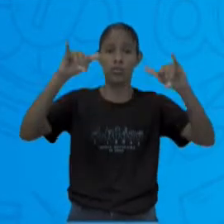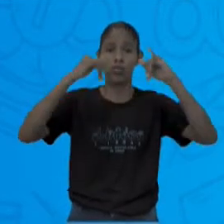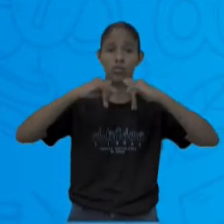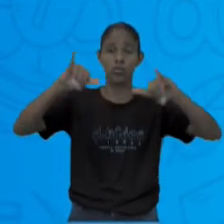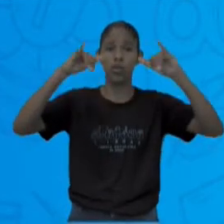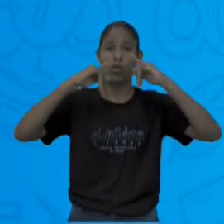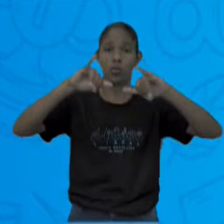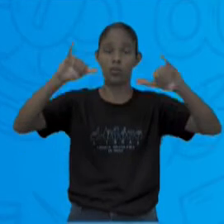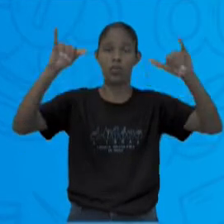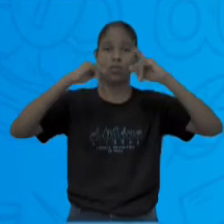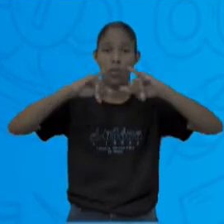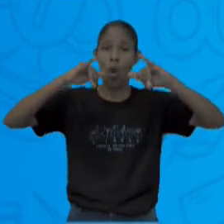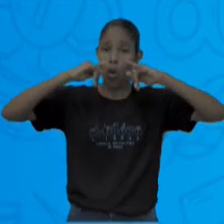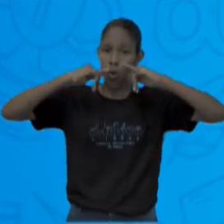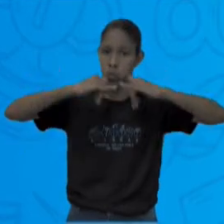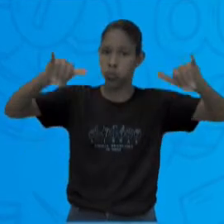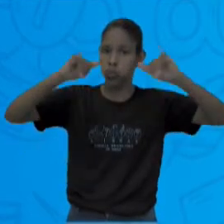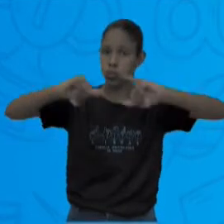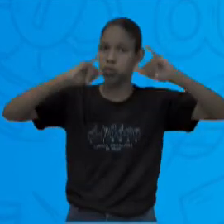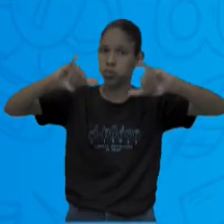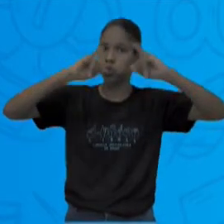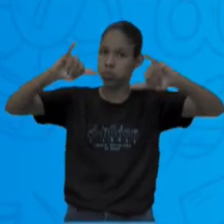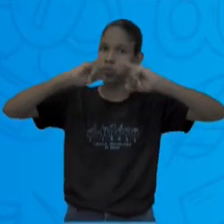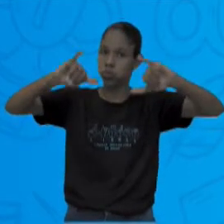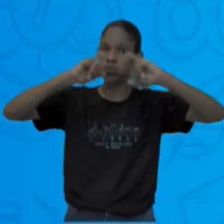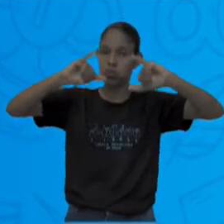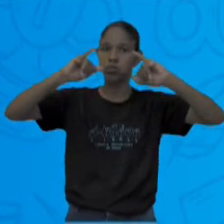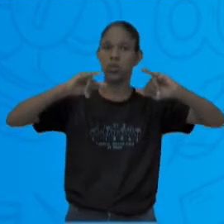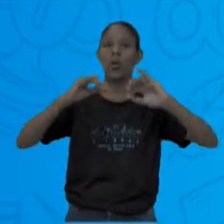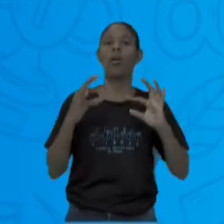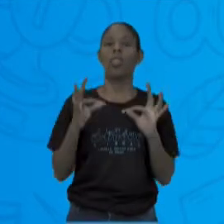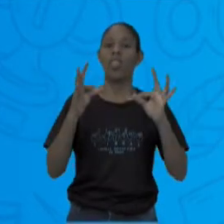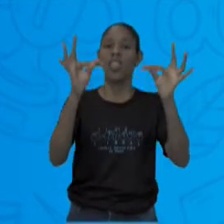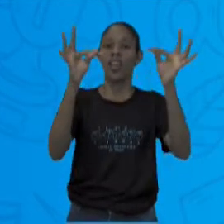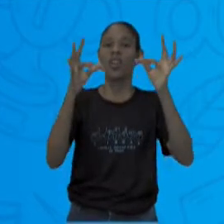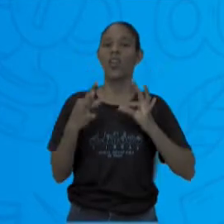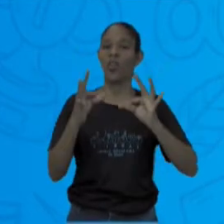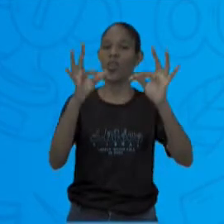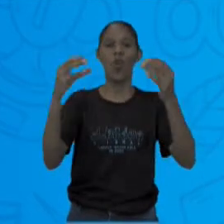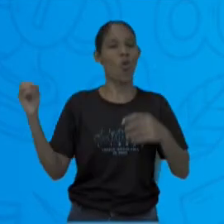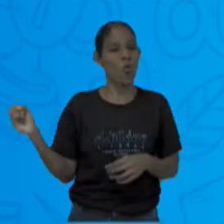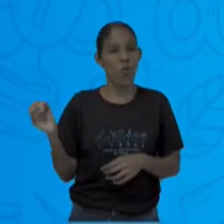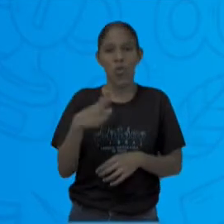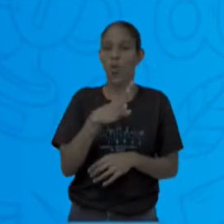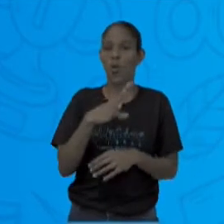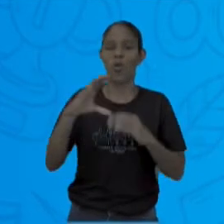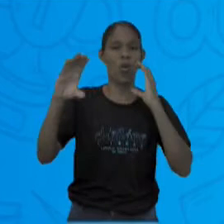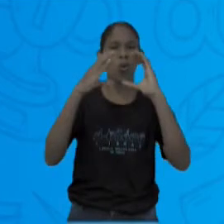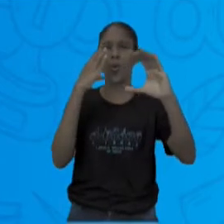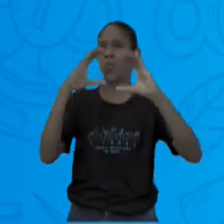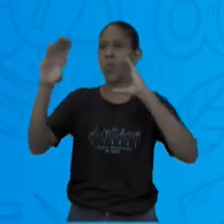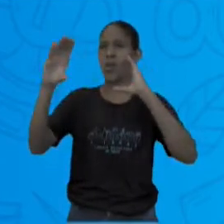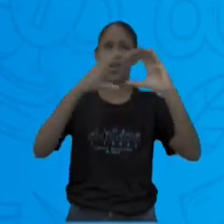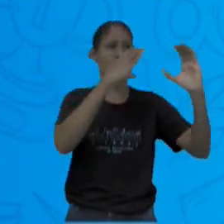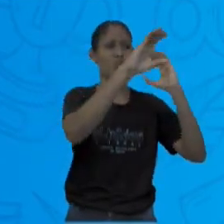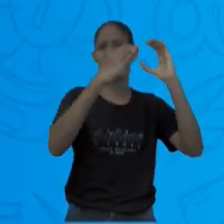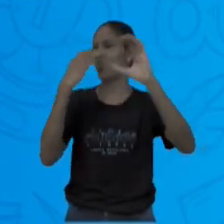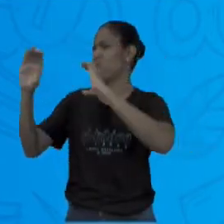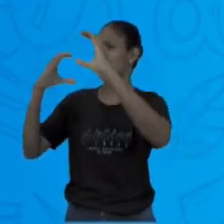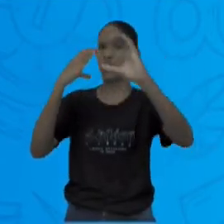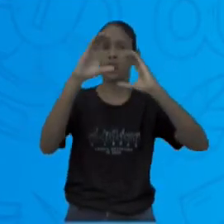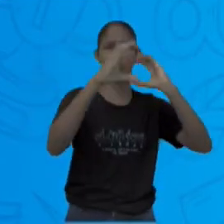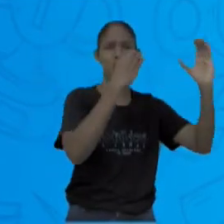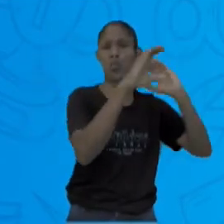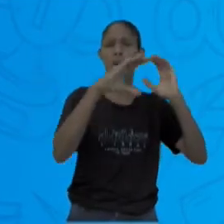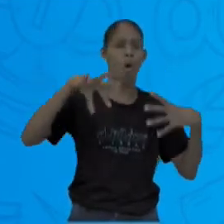transportadas, novas tecnologias, comunicação em massa. Quer dizer, o